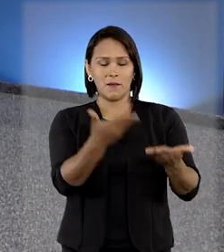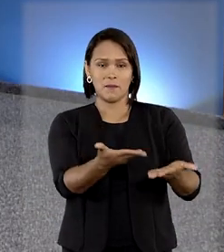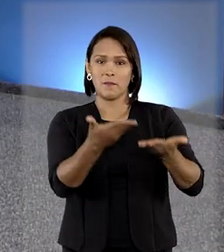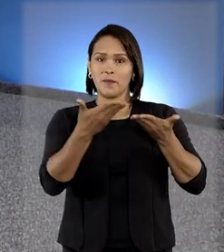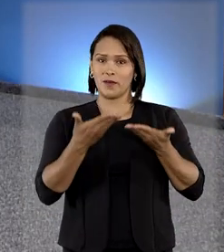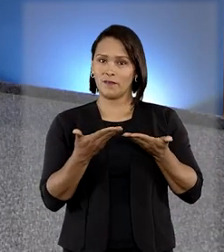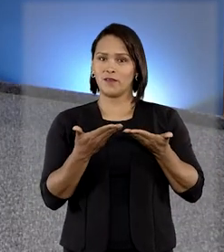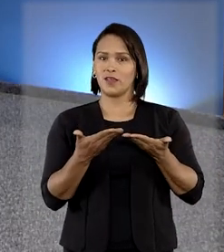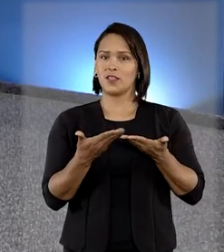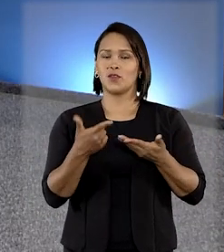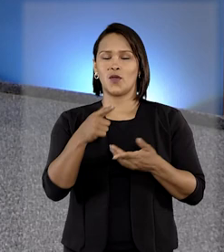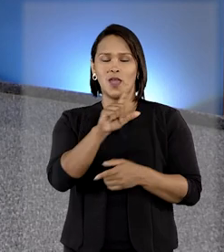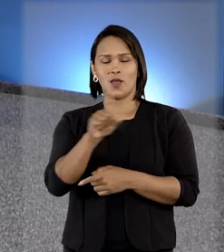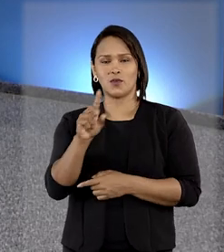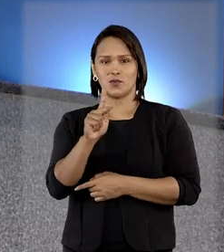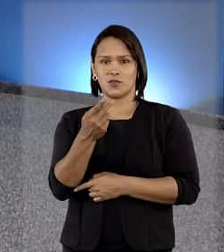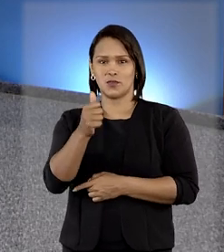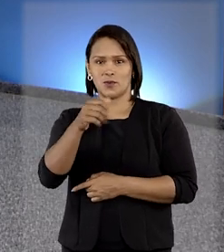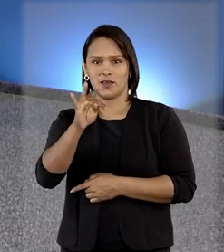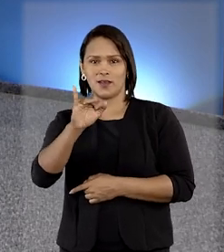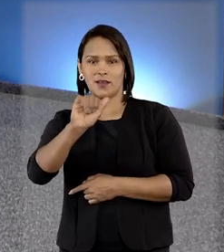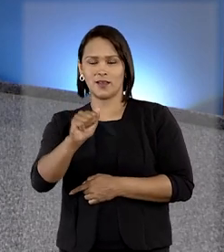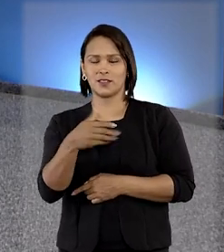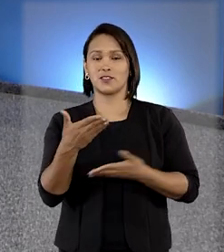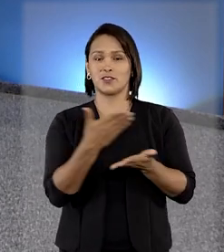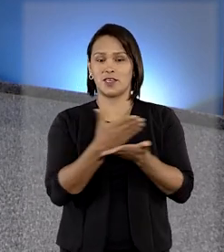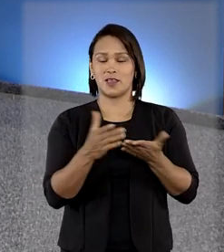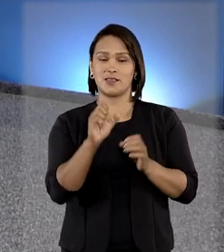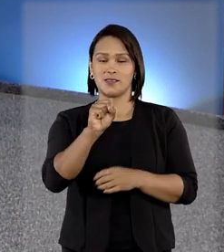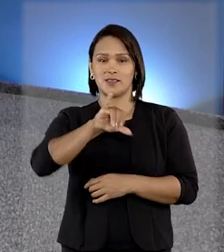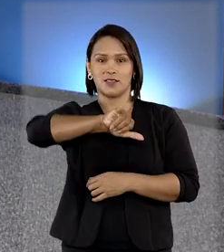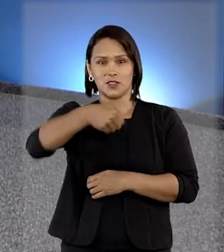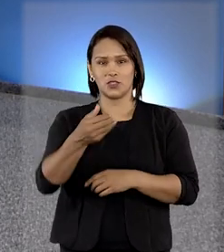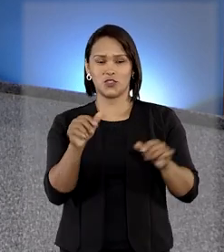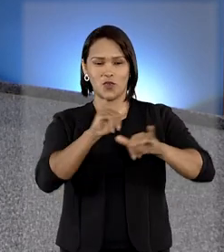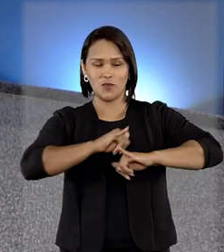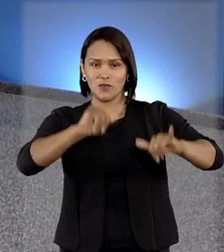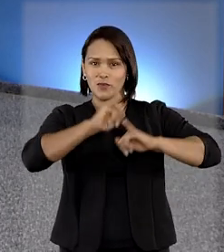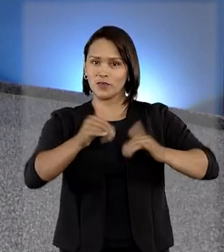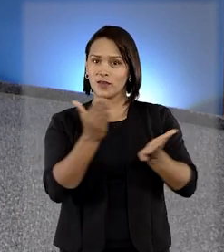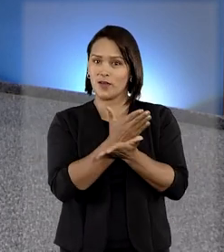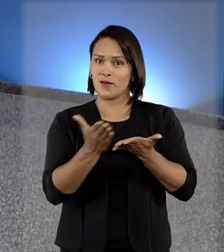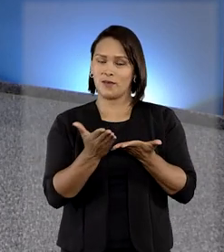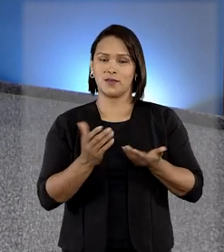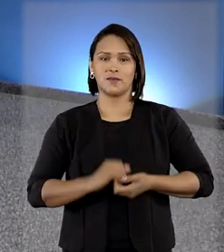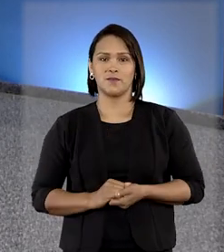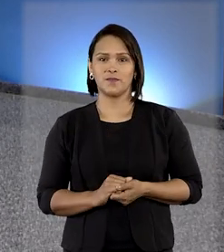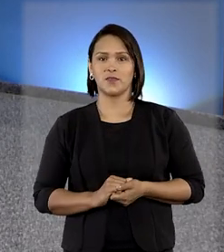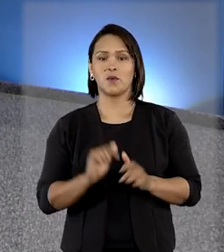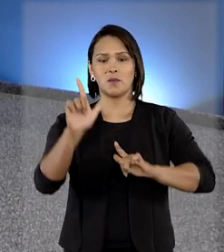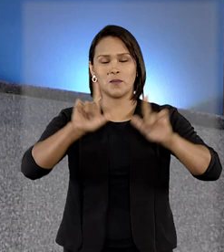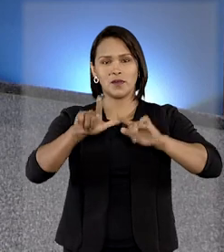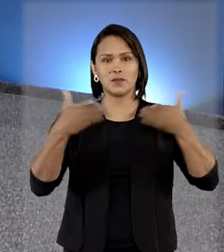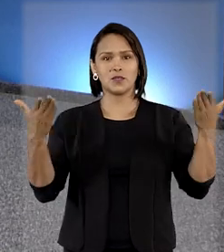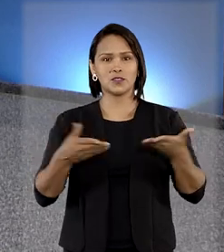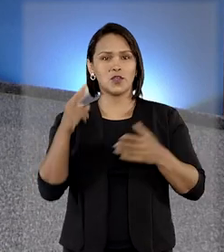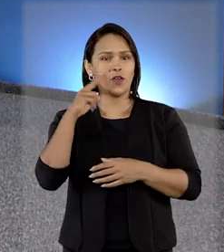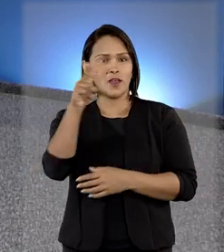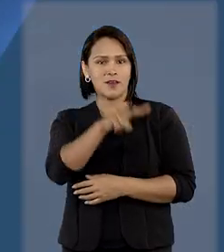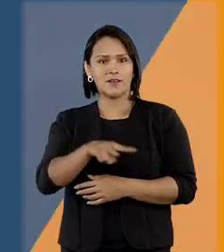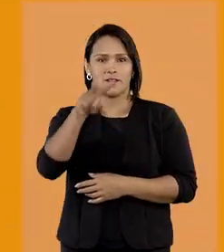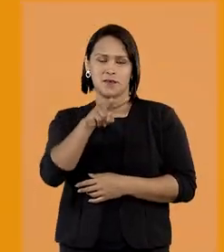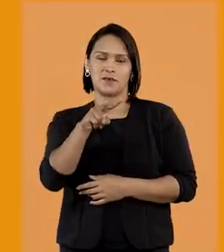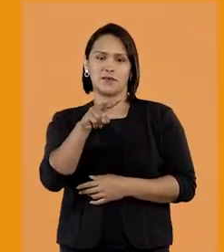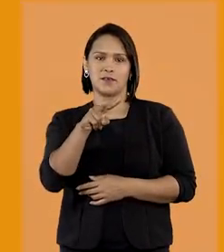Olá, seja muito bem-vindo. Eu sou Kátia Gomes e o STJ Notícias está no ar. No programa de